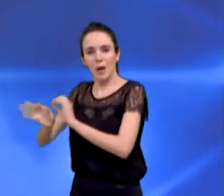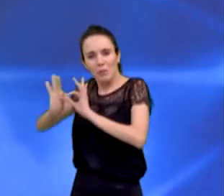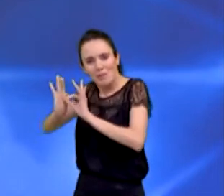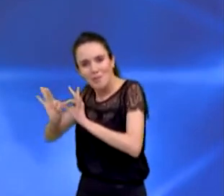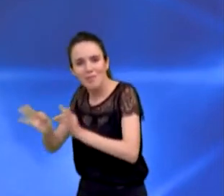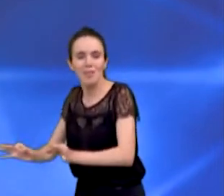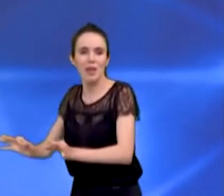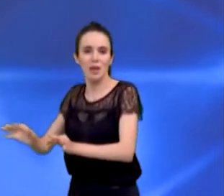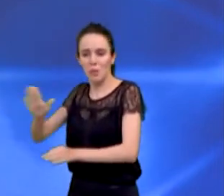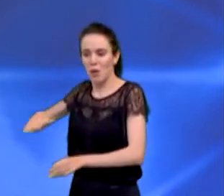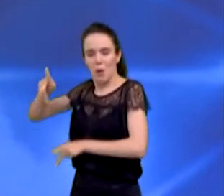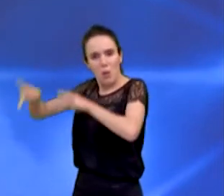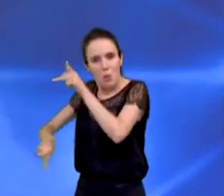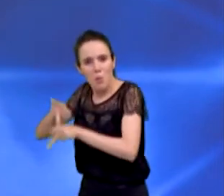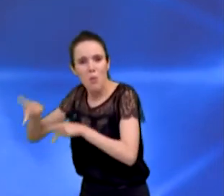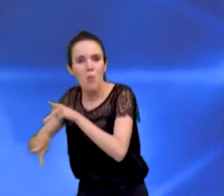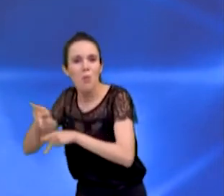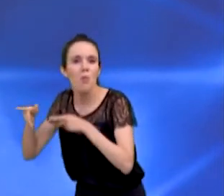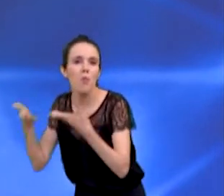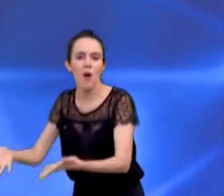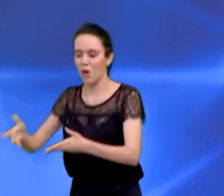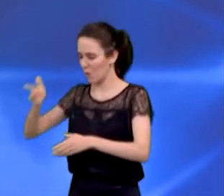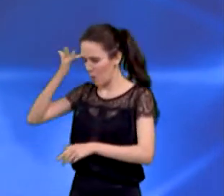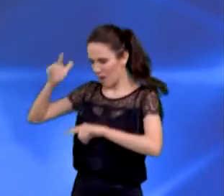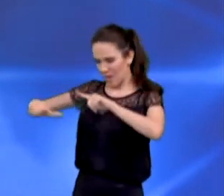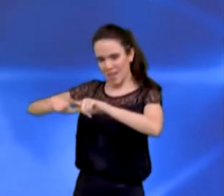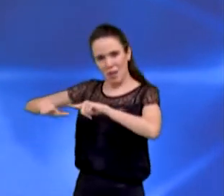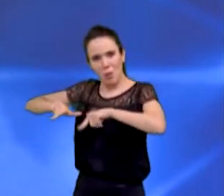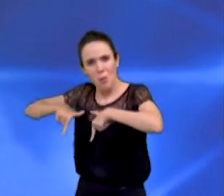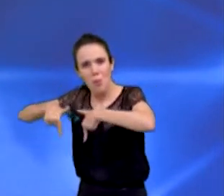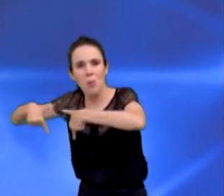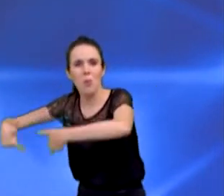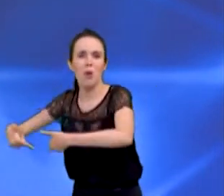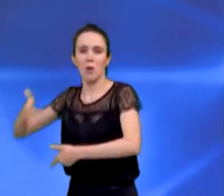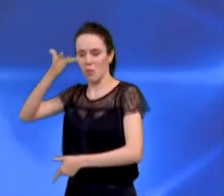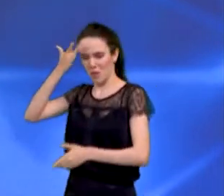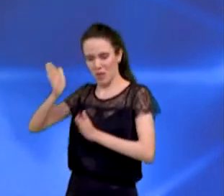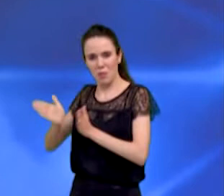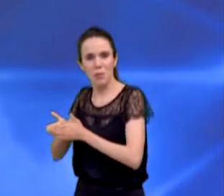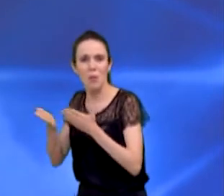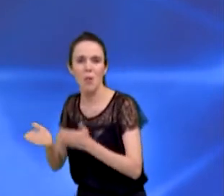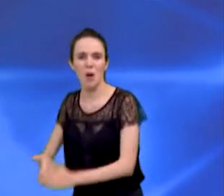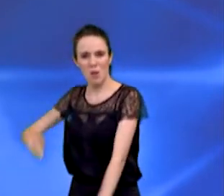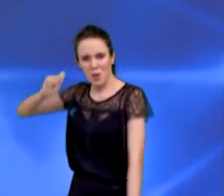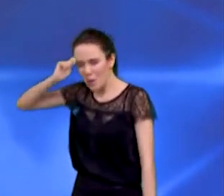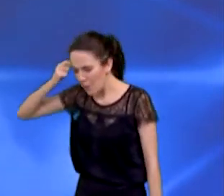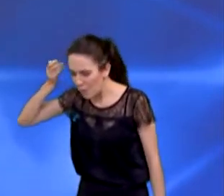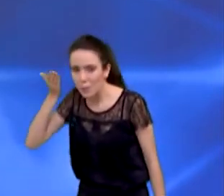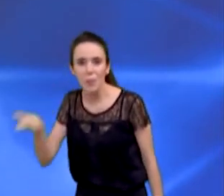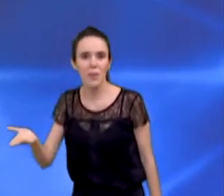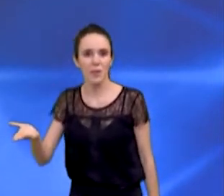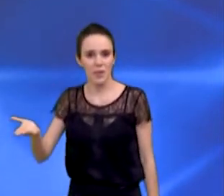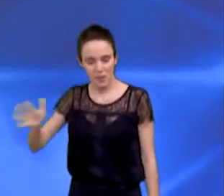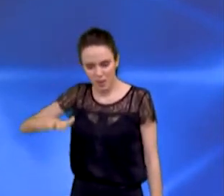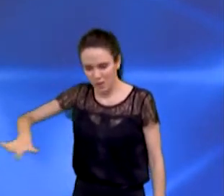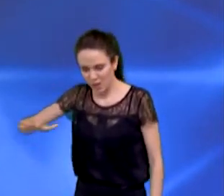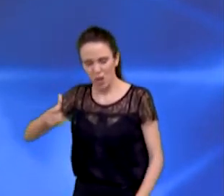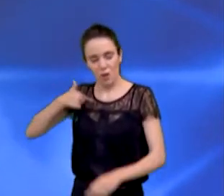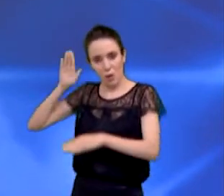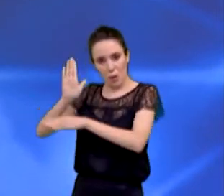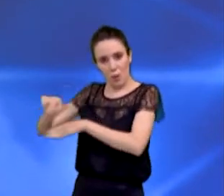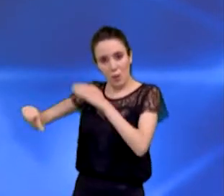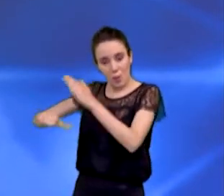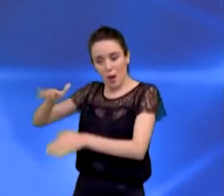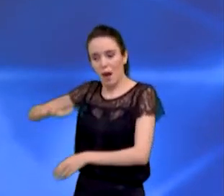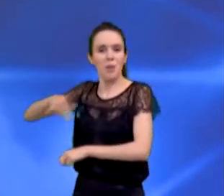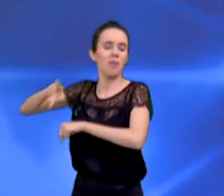Porque é ali que moram os trabalhadores. Ali que mora o povo pobre, preto, que constrói a grandeza desta cidade, deste estado, deste